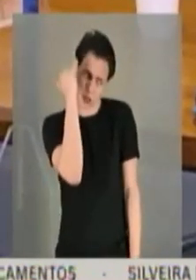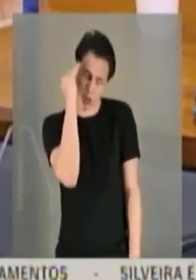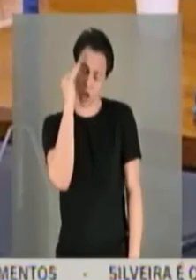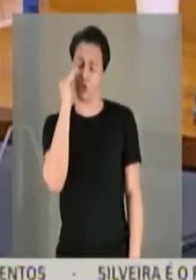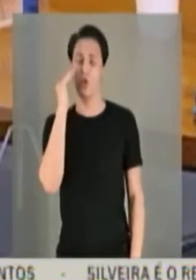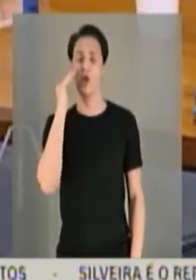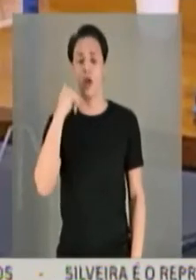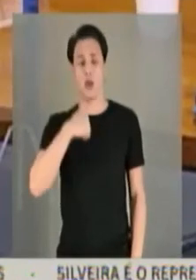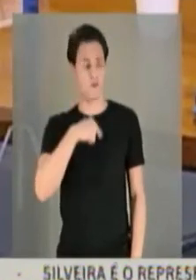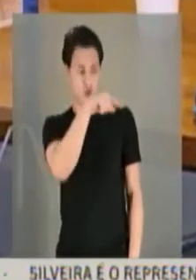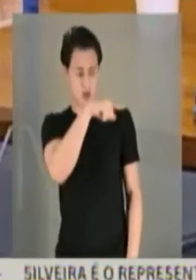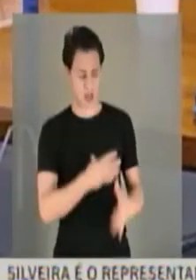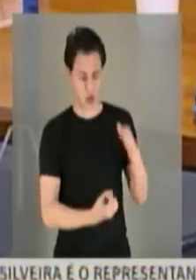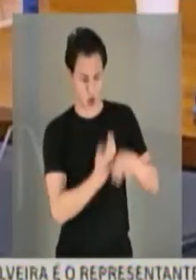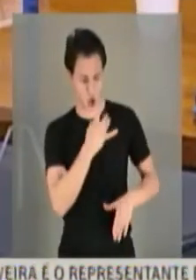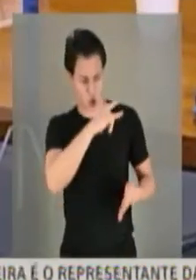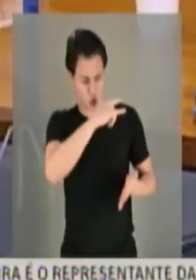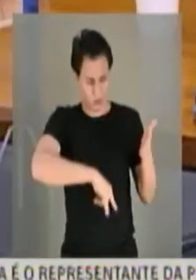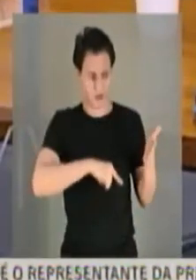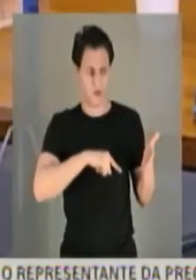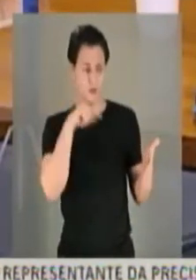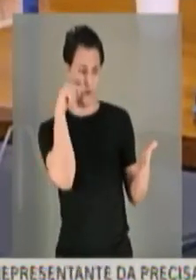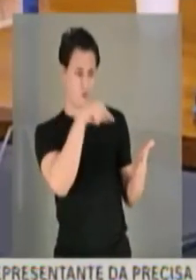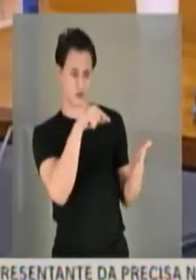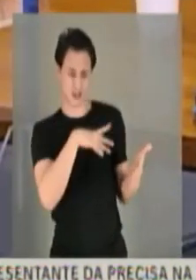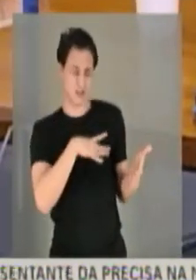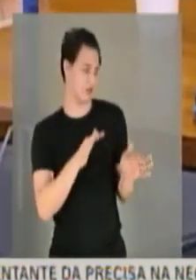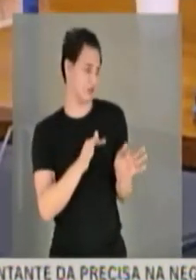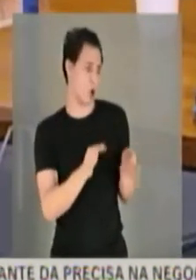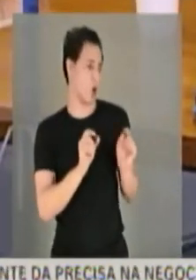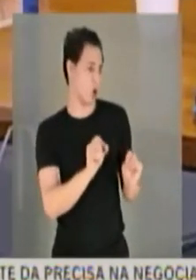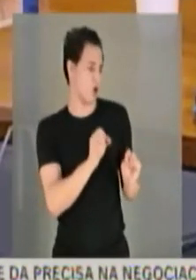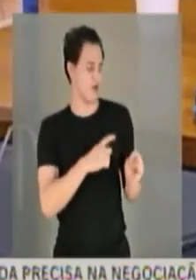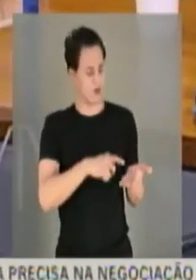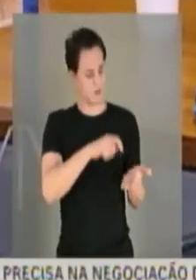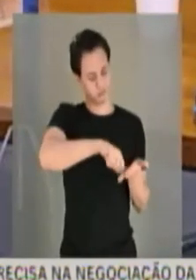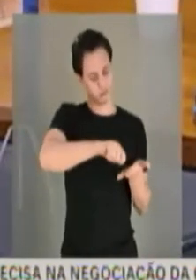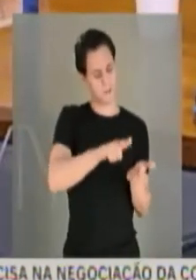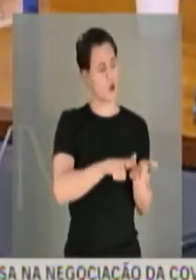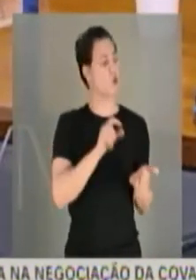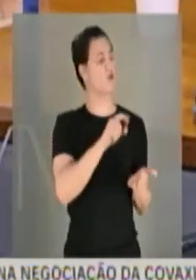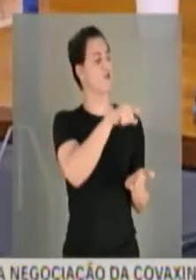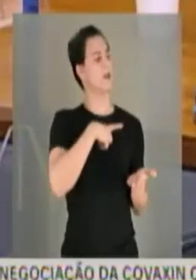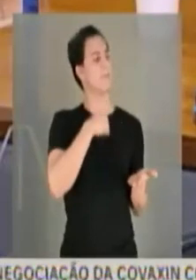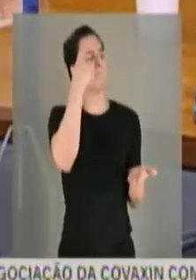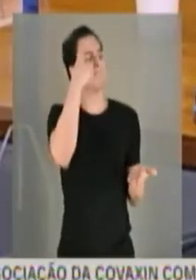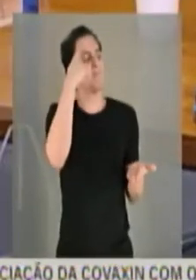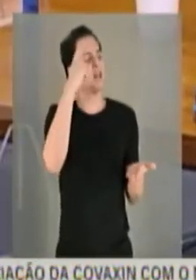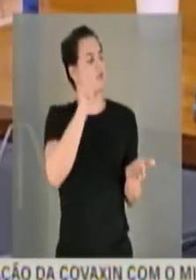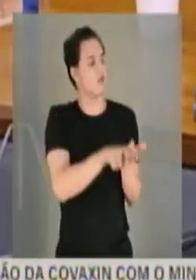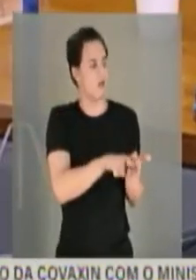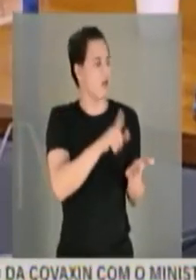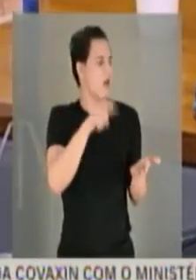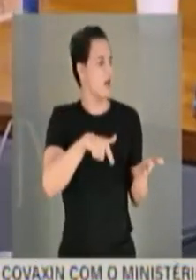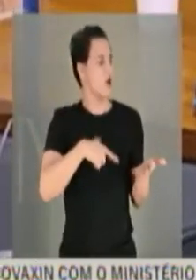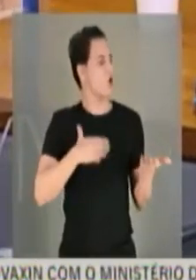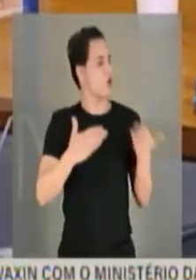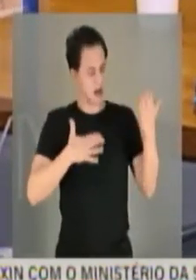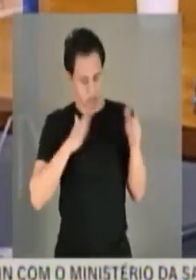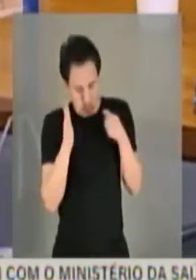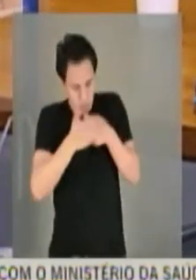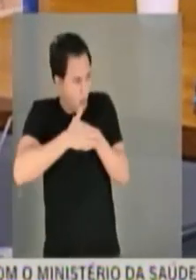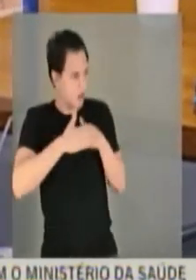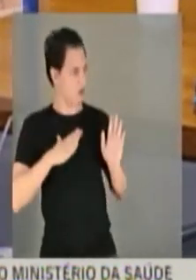elaborar esse documento, vossa senhoria simplesmente passou para o papel aquilo que acredita e que pensa, que é um negacionista em relação à pandemia.